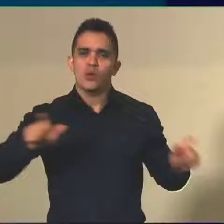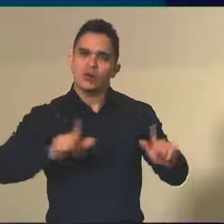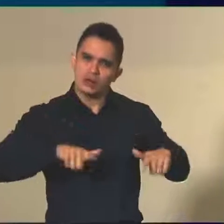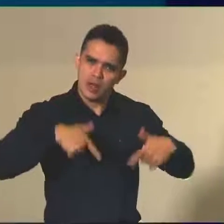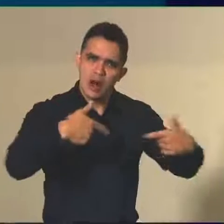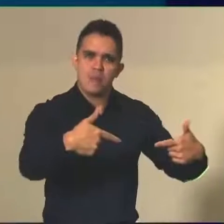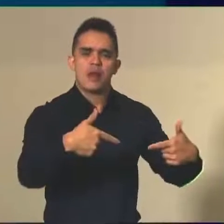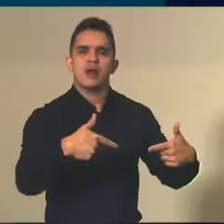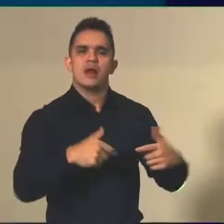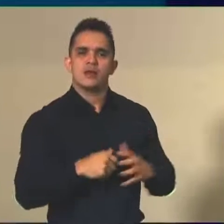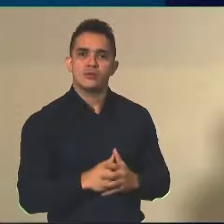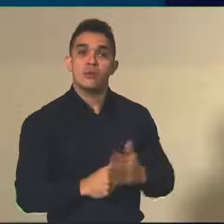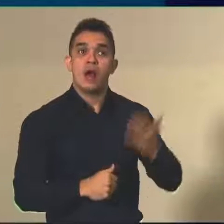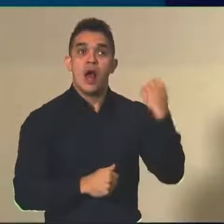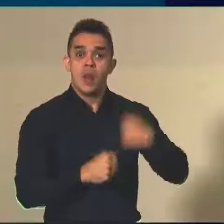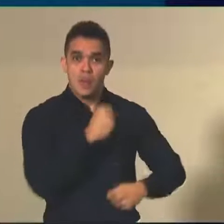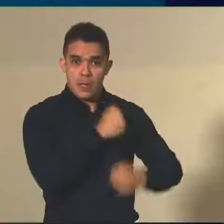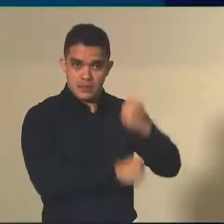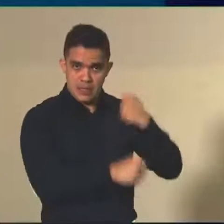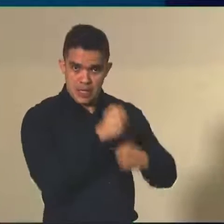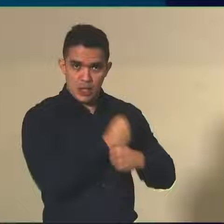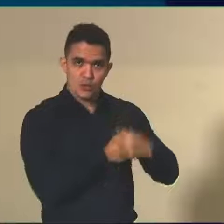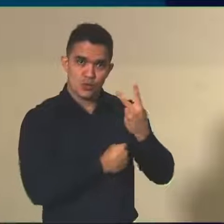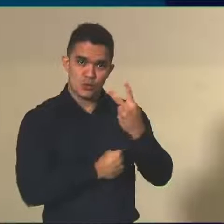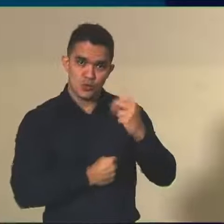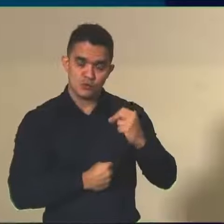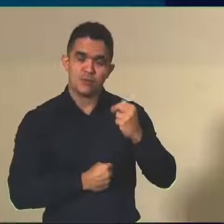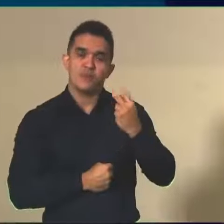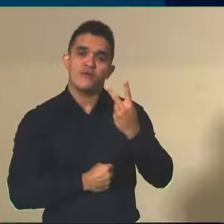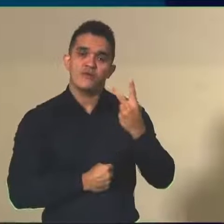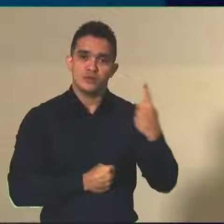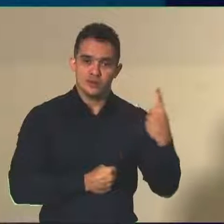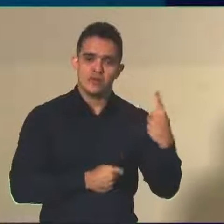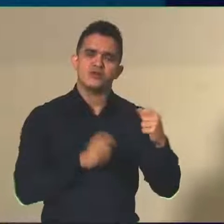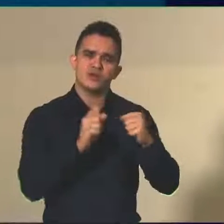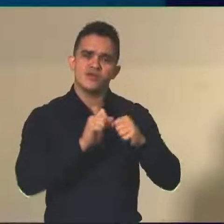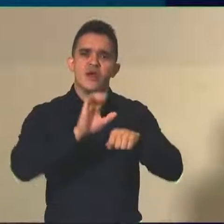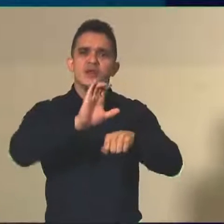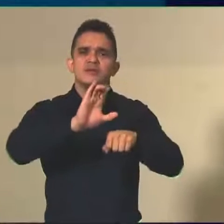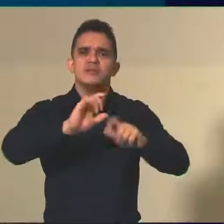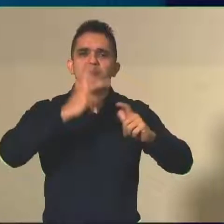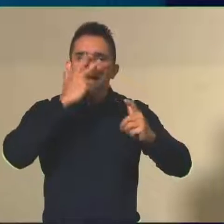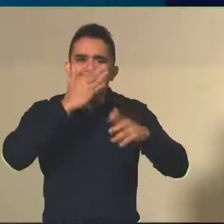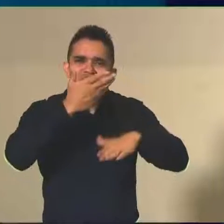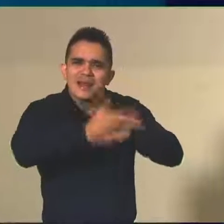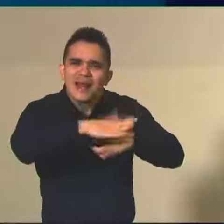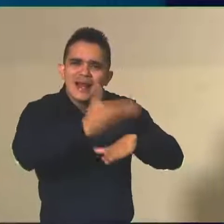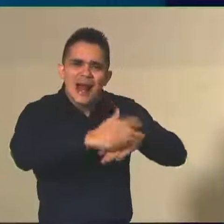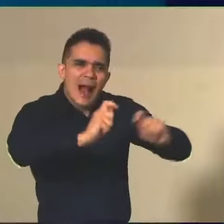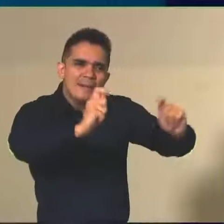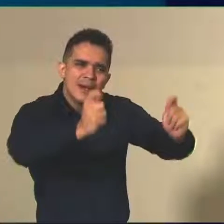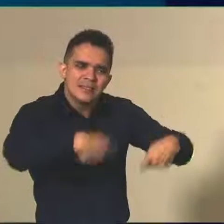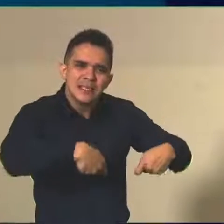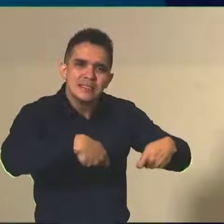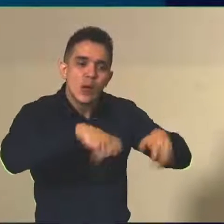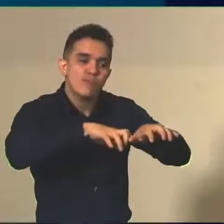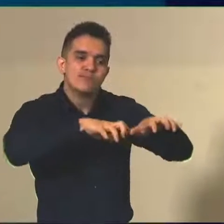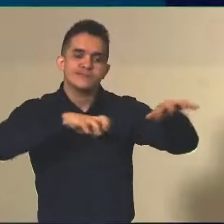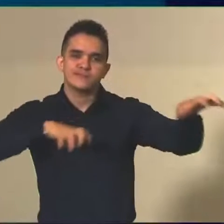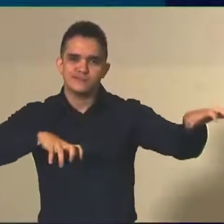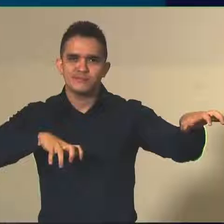nós fizemos, desde o ano passado, uma capacitação EAD, isso foi um legado da pandemia, um aprendizado com a pandemia,